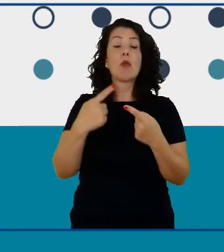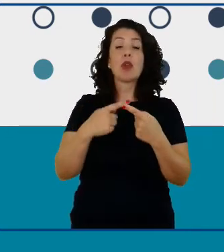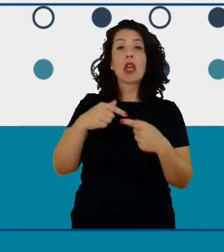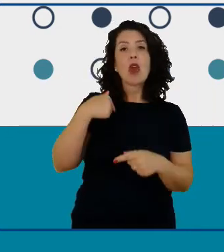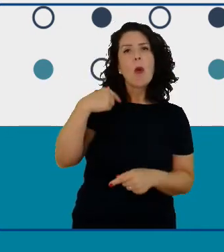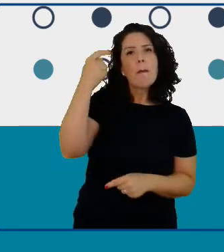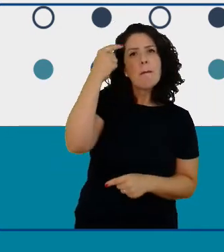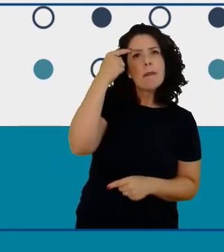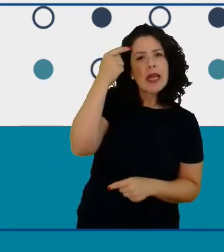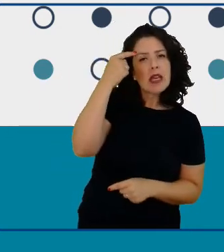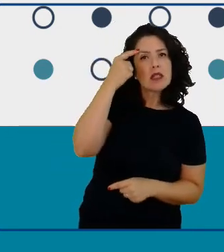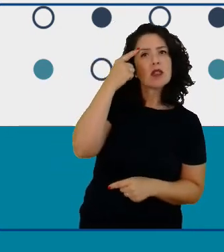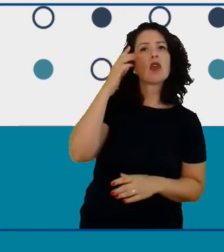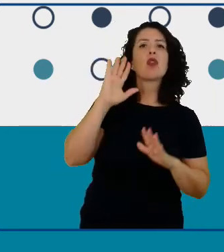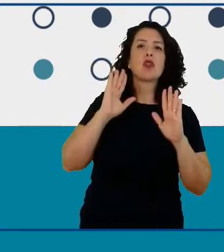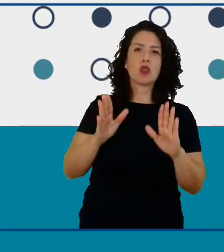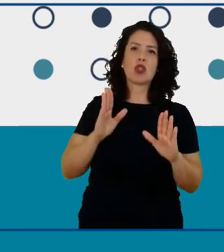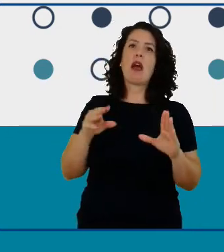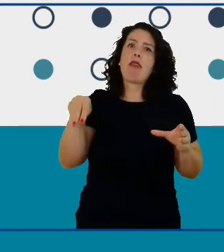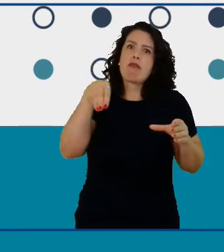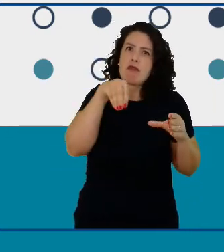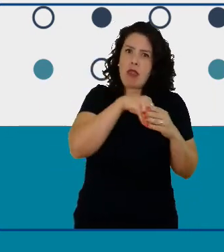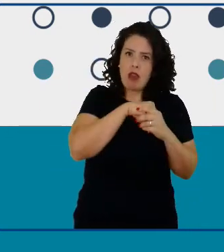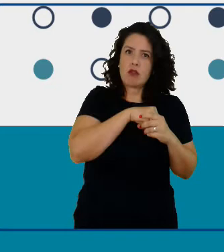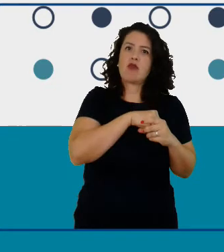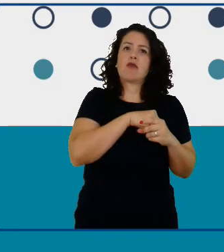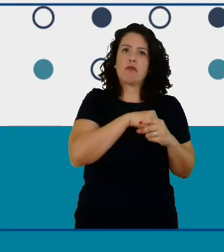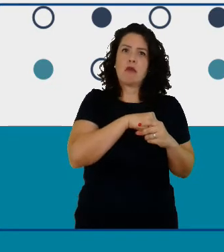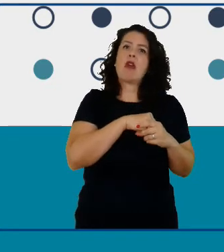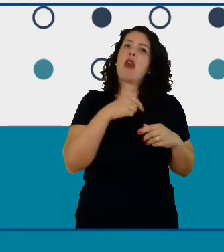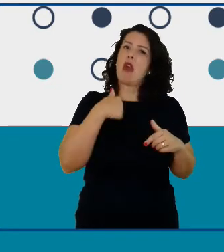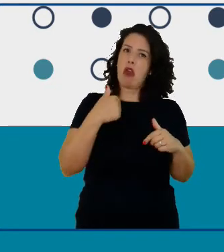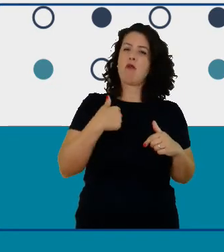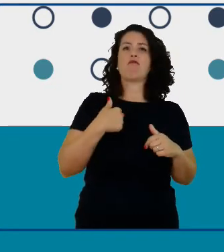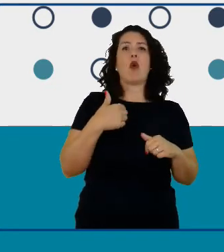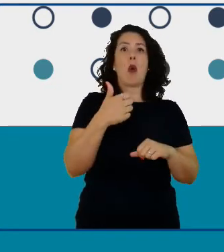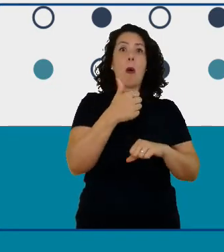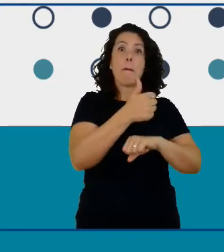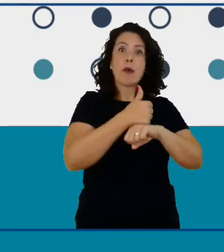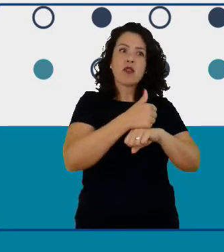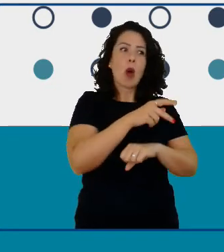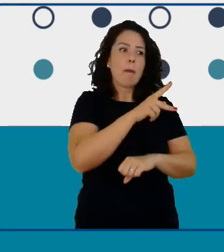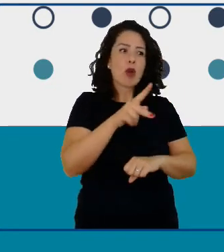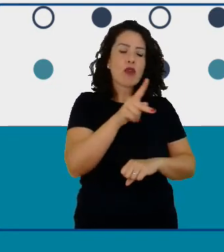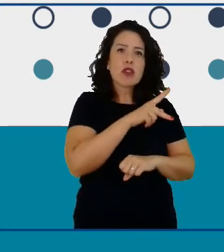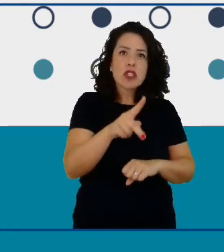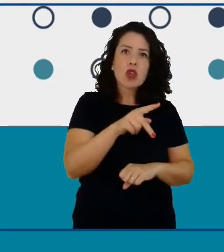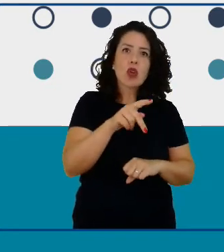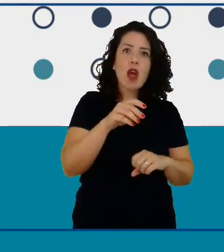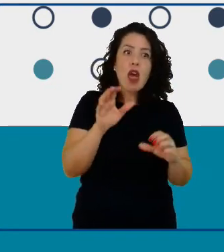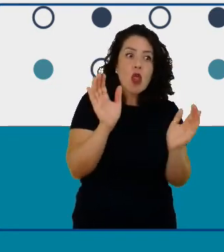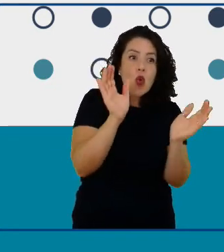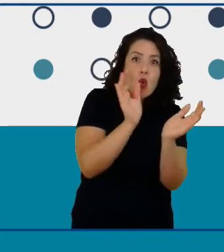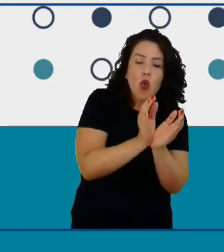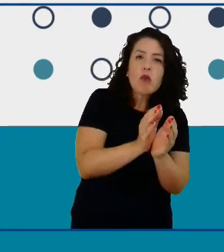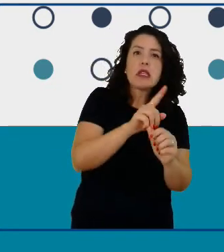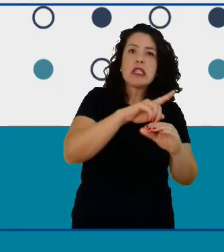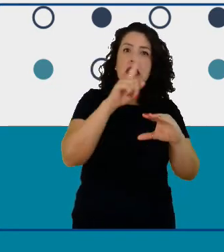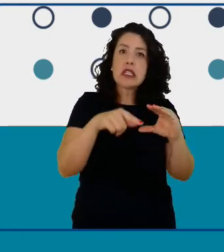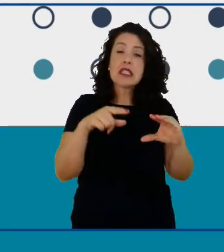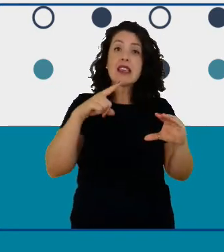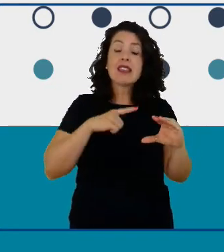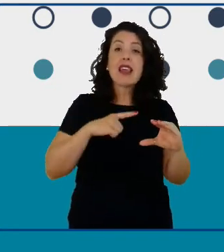por dentro como professora de clubes de ciência a potência do Brasil que pode ser explorada em diferentes regiões